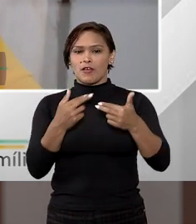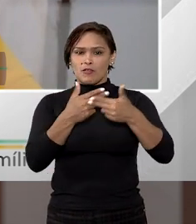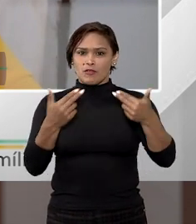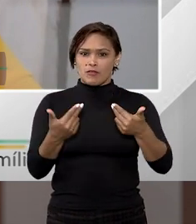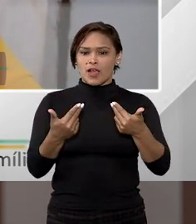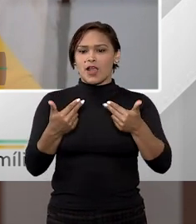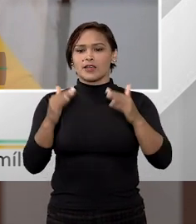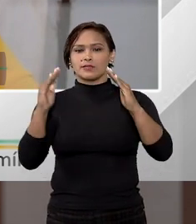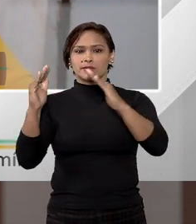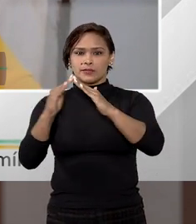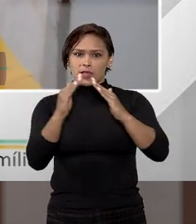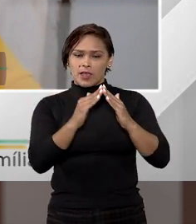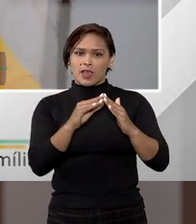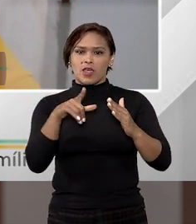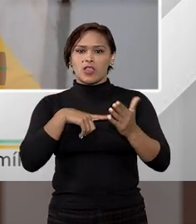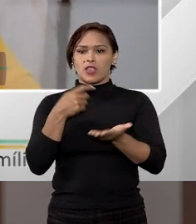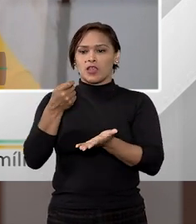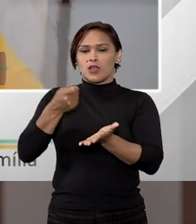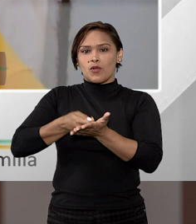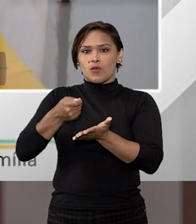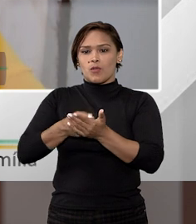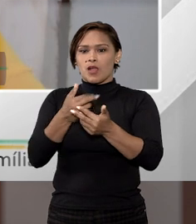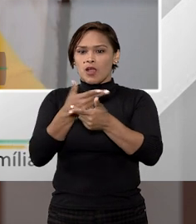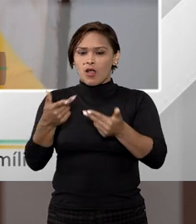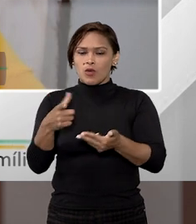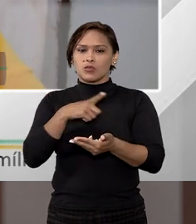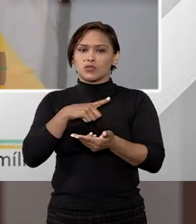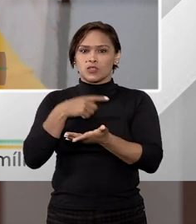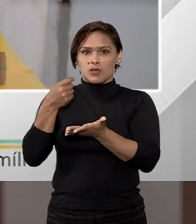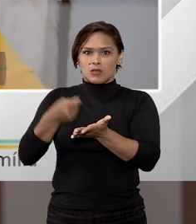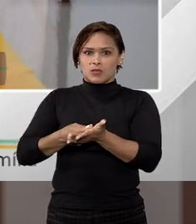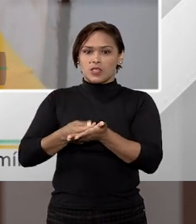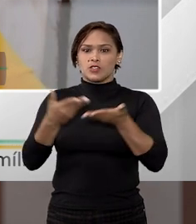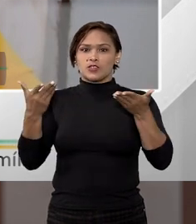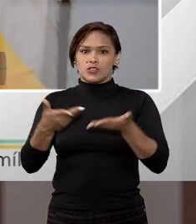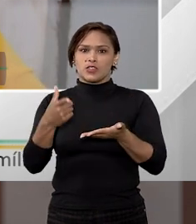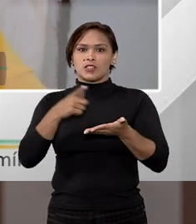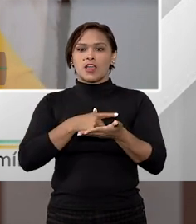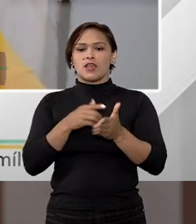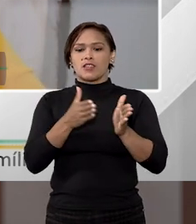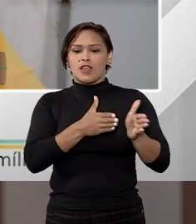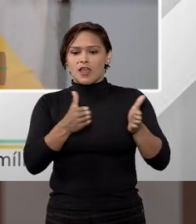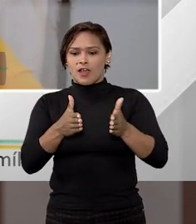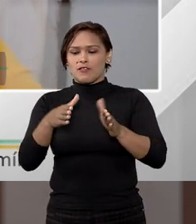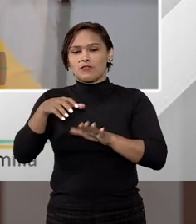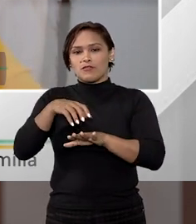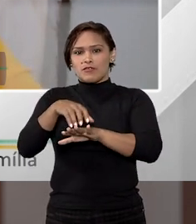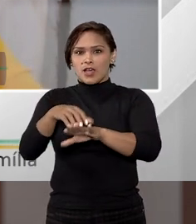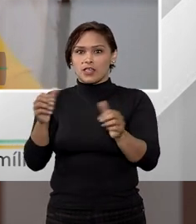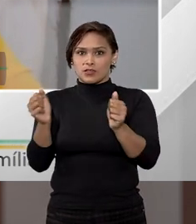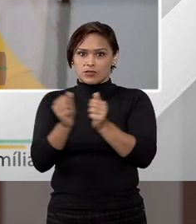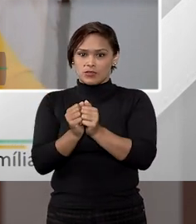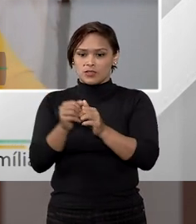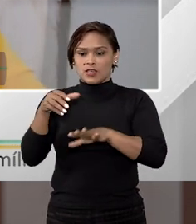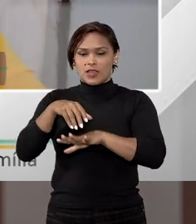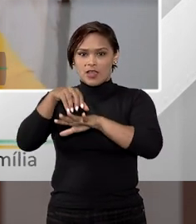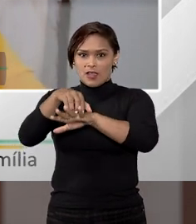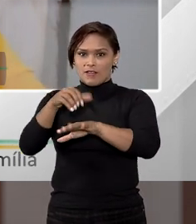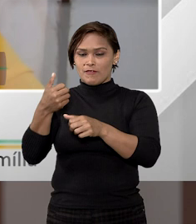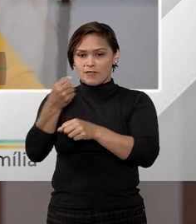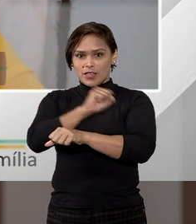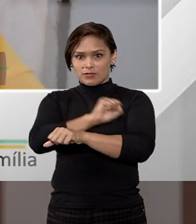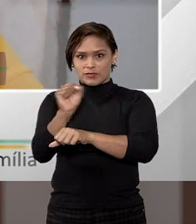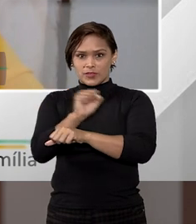imóveis, quando eles são adquiridos, normalmente, alguns imóveis são adquiridos e já consta a vaga de garagem junto. E essa vaga de